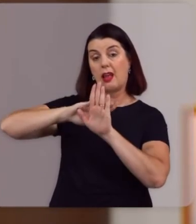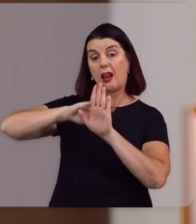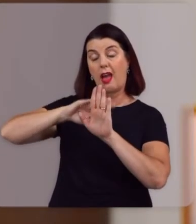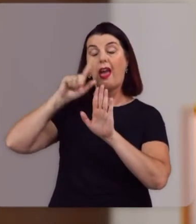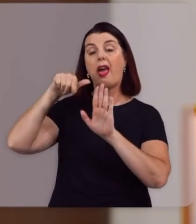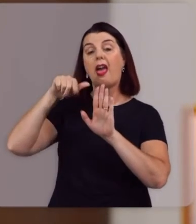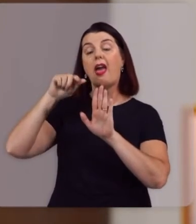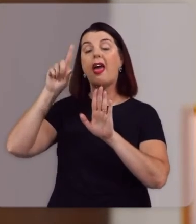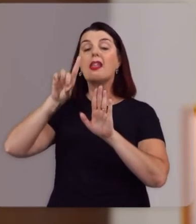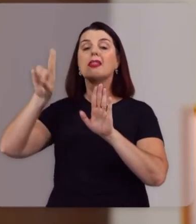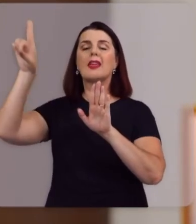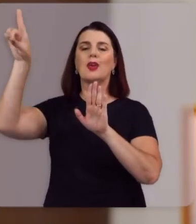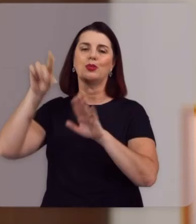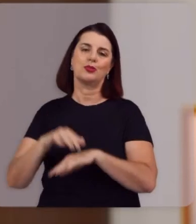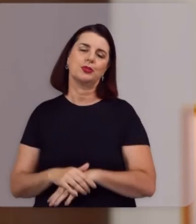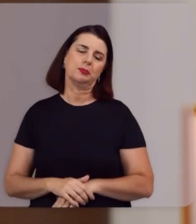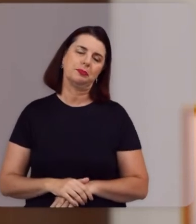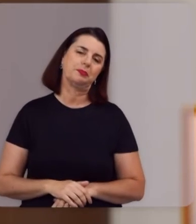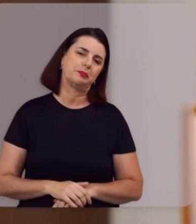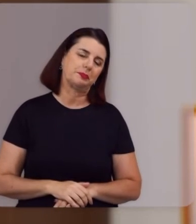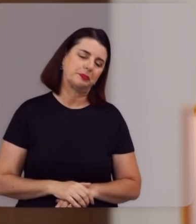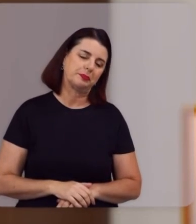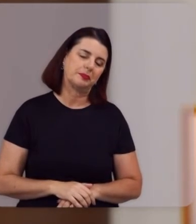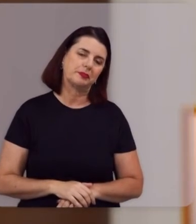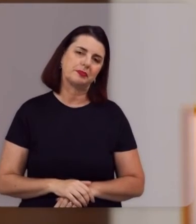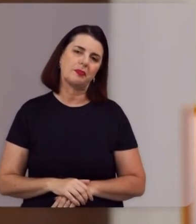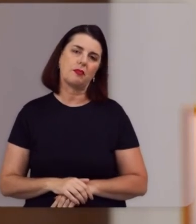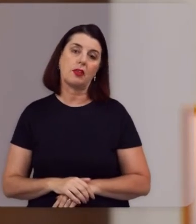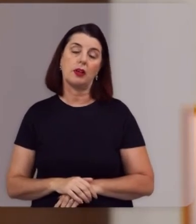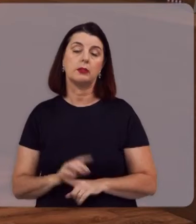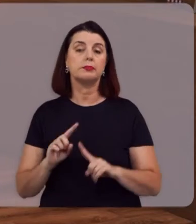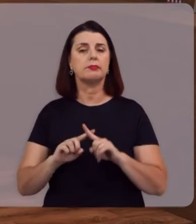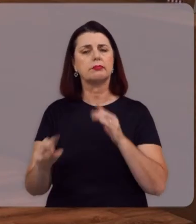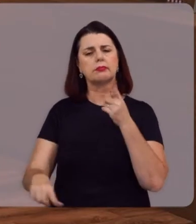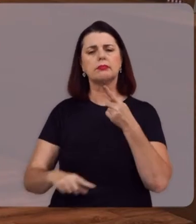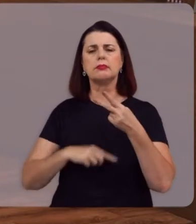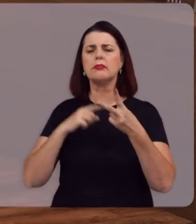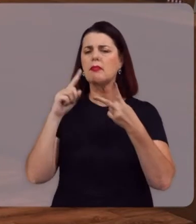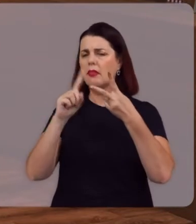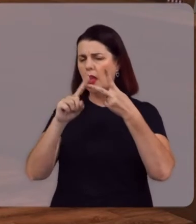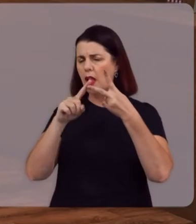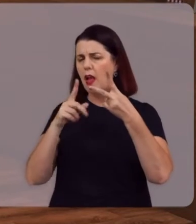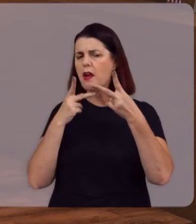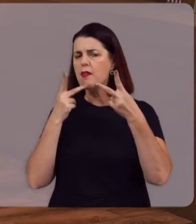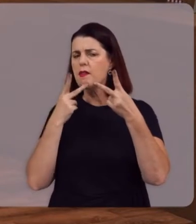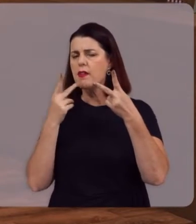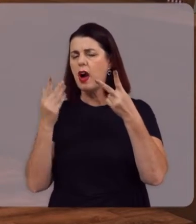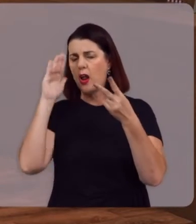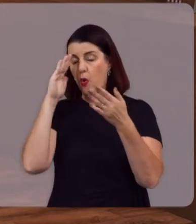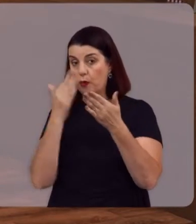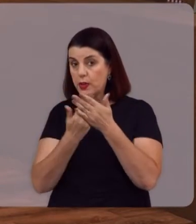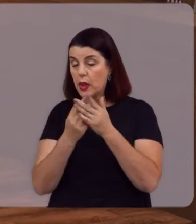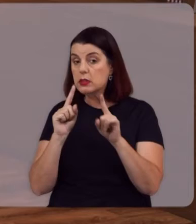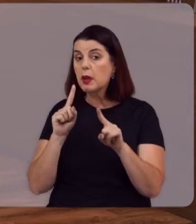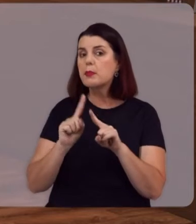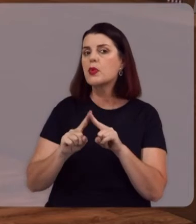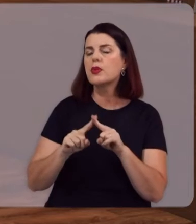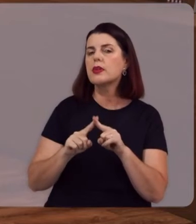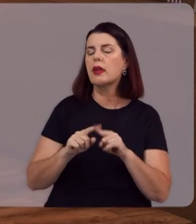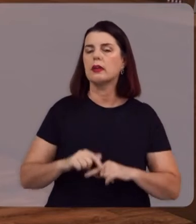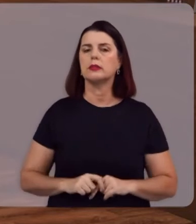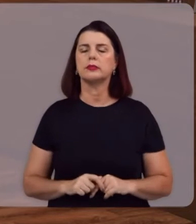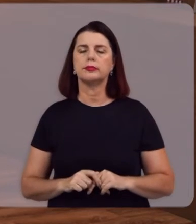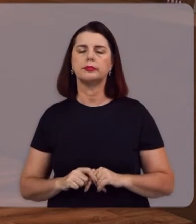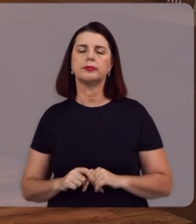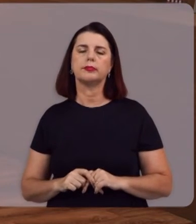É a própria Mente Divina Mas em segundo lugar A Bíblia Merece confiança E é a